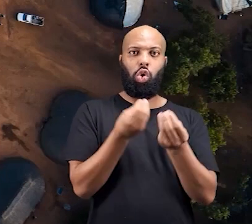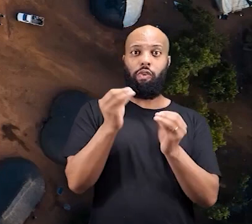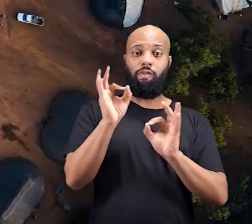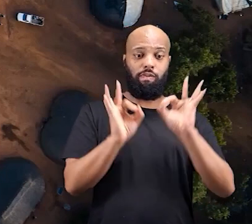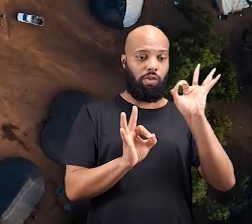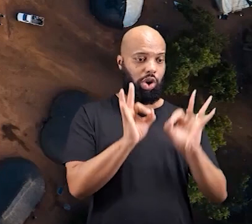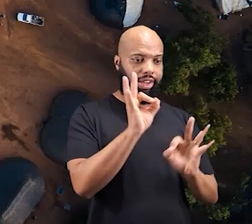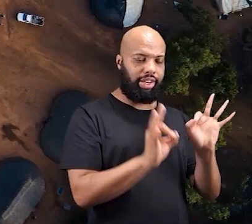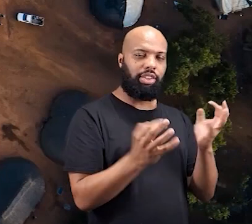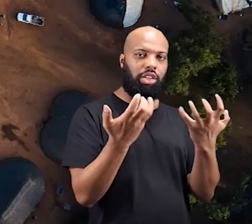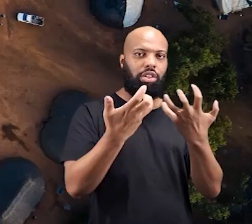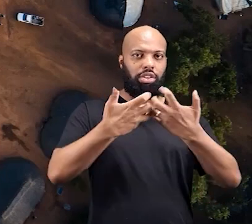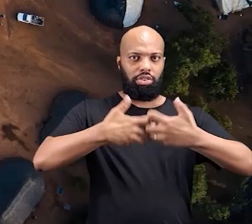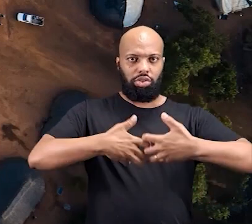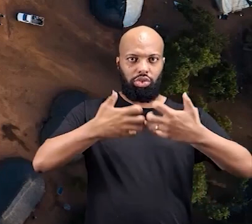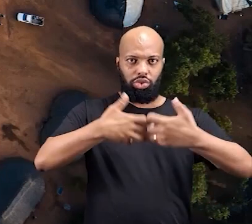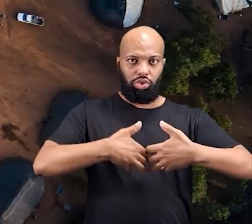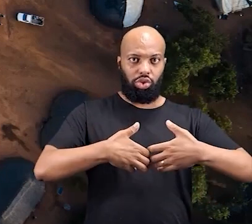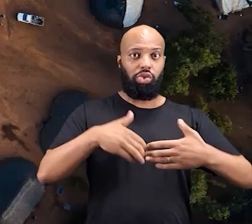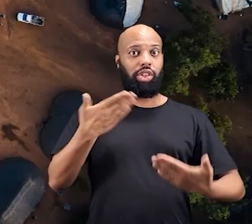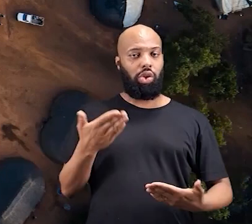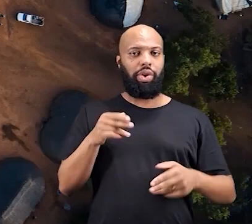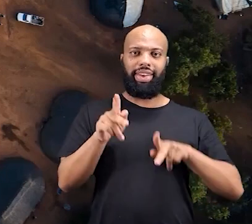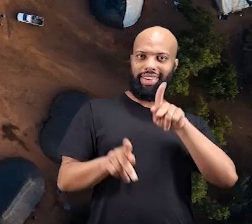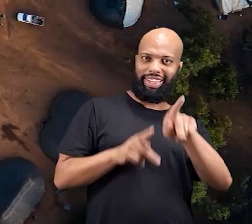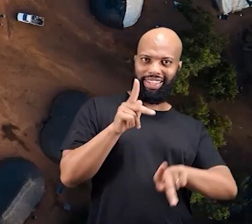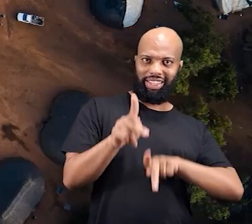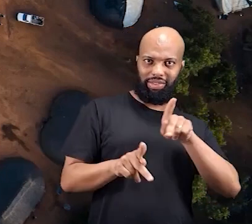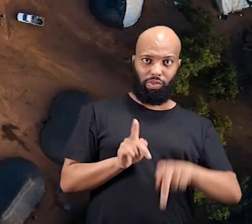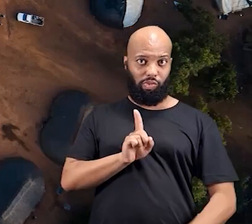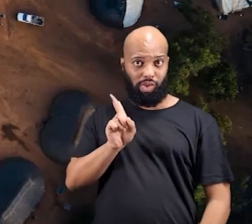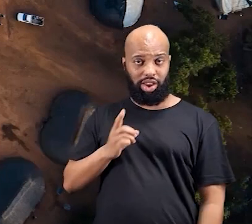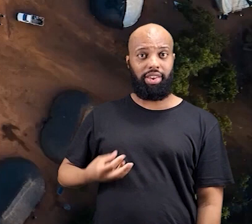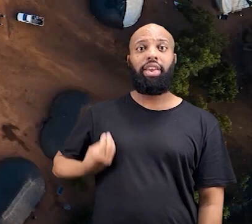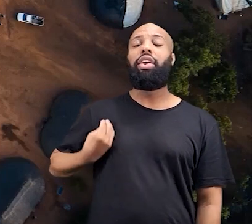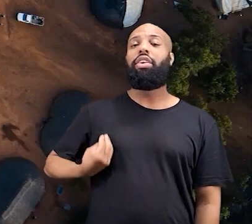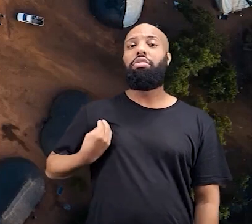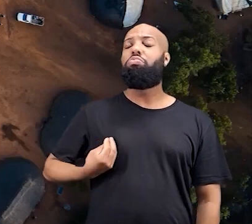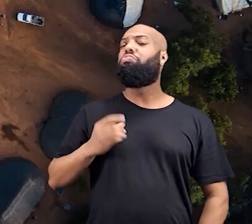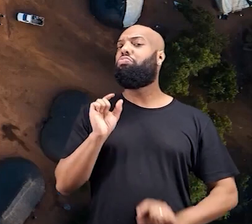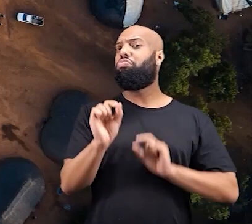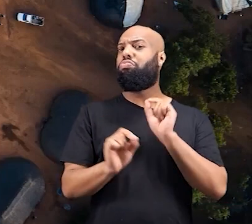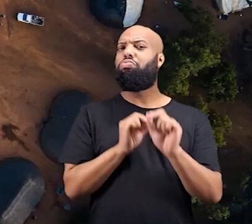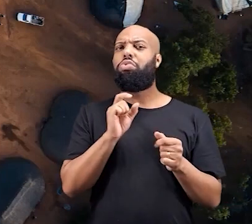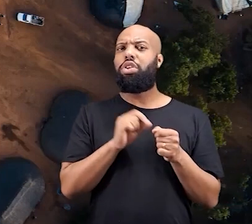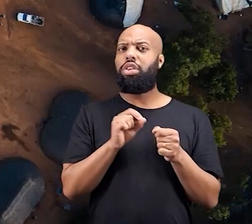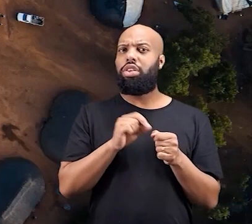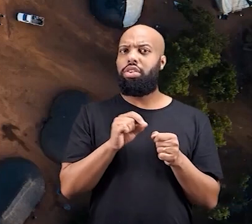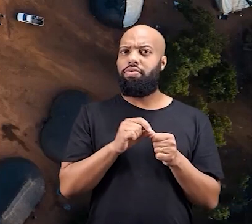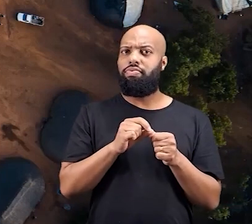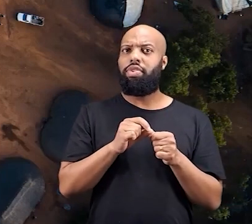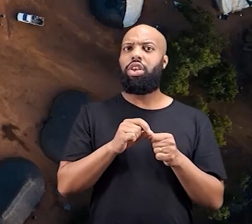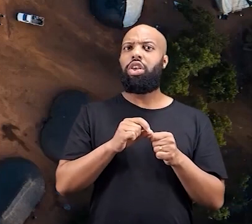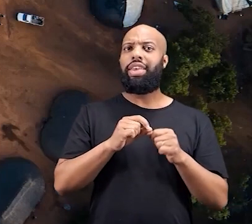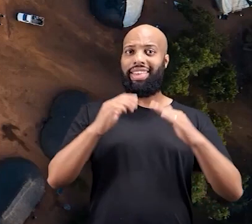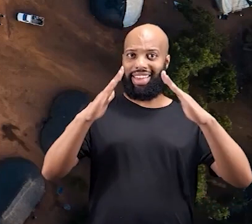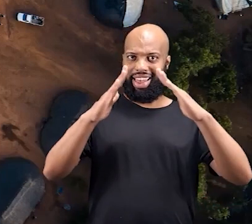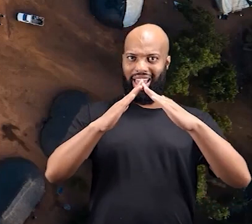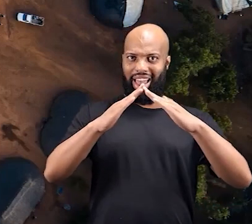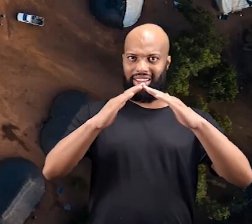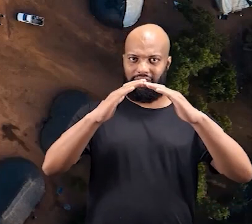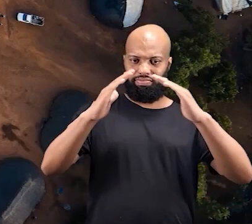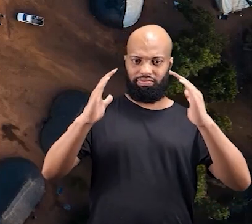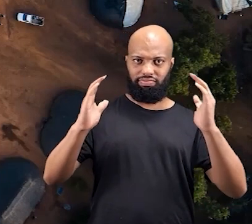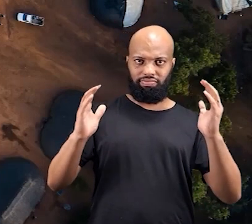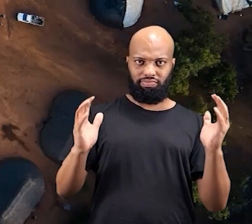a organização destes povos. Os povos do Alto Xingu, eles geralmente fazem as